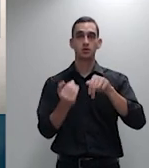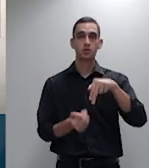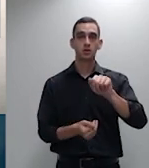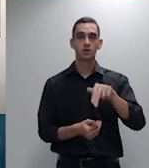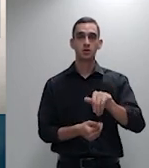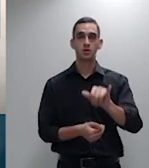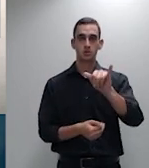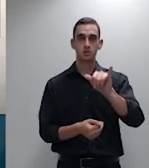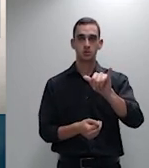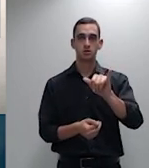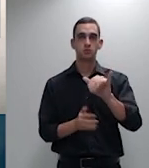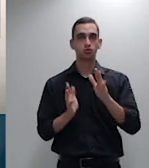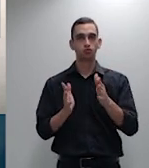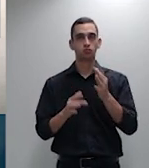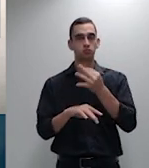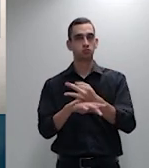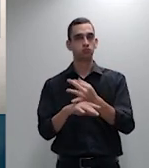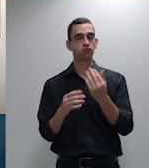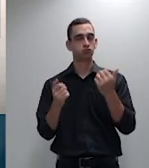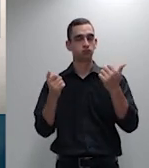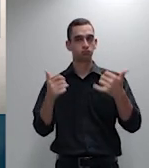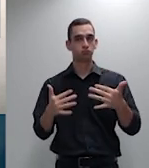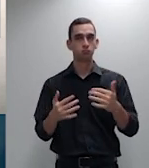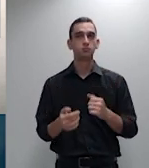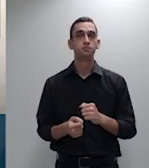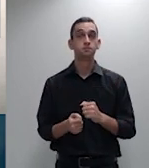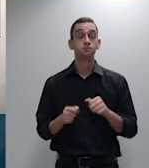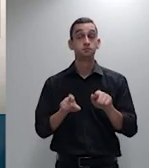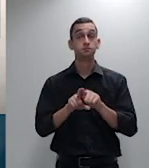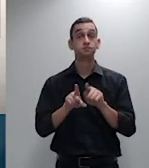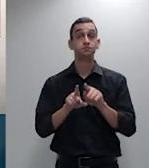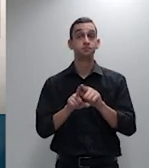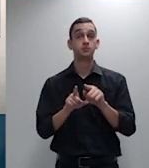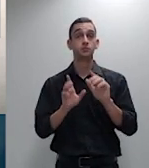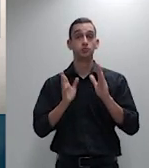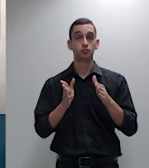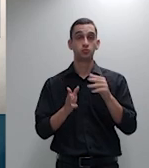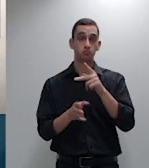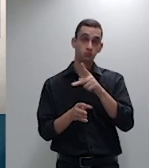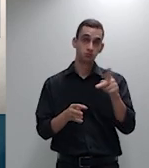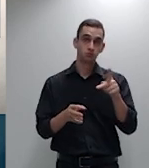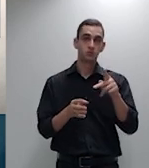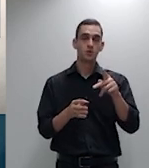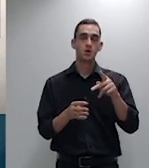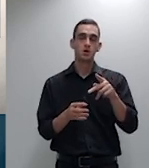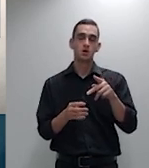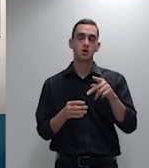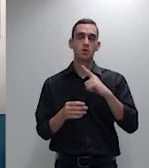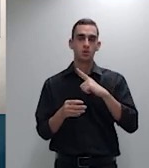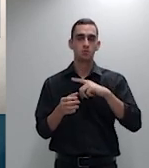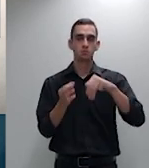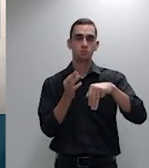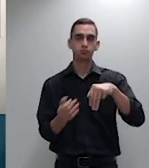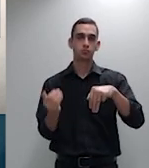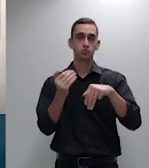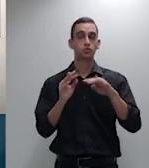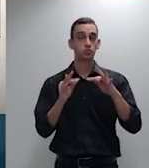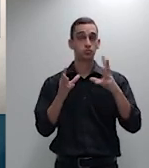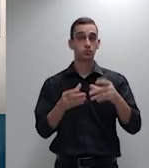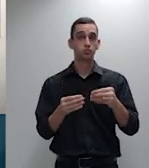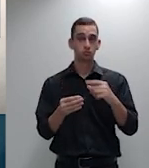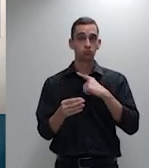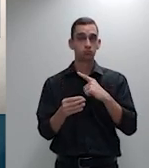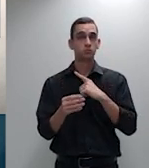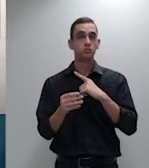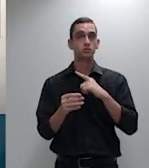sessão numa parte, os senhores ministros Maria Isabel Galotti e Vilas Boas Cueva. Por iniciativa da presidência, com adesão